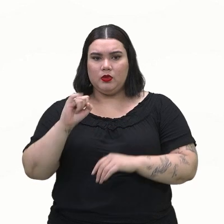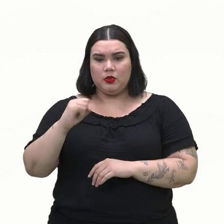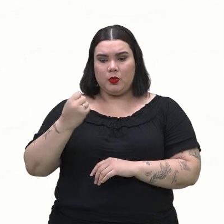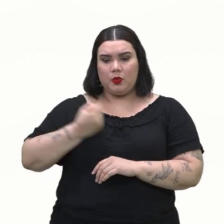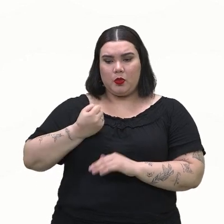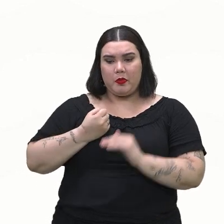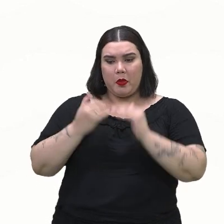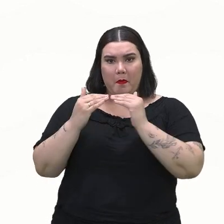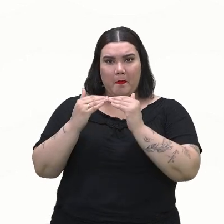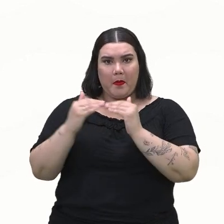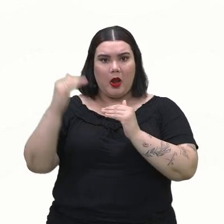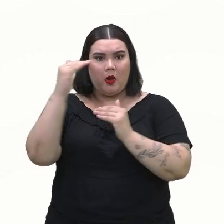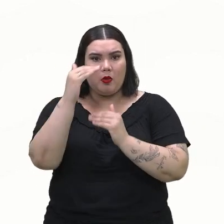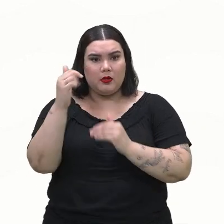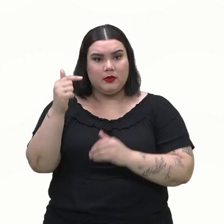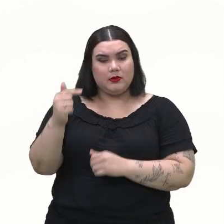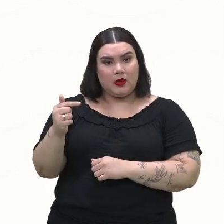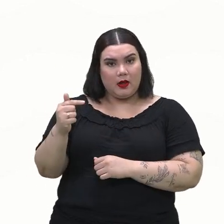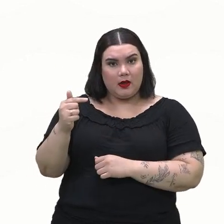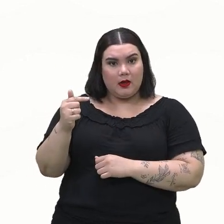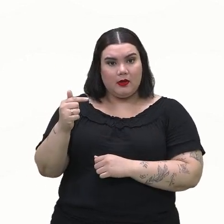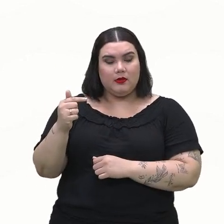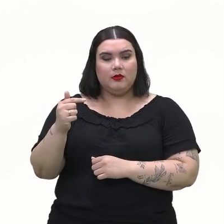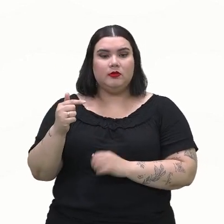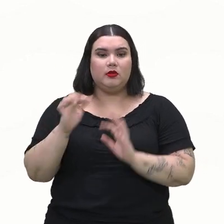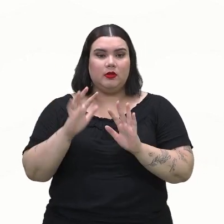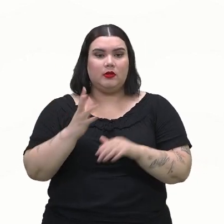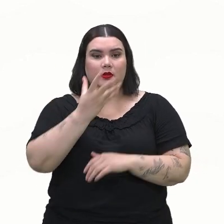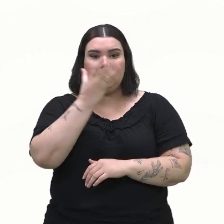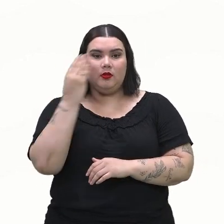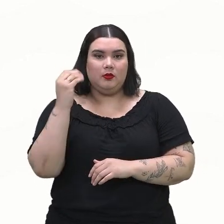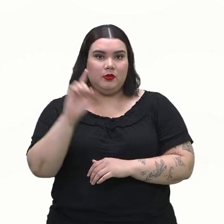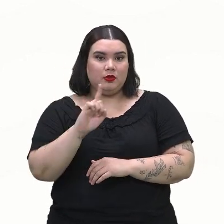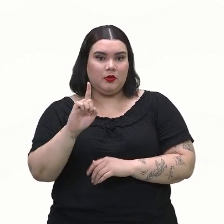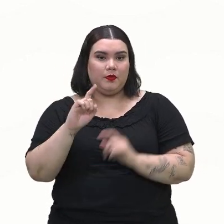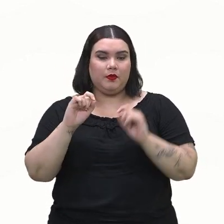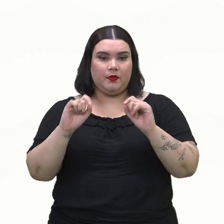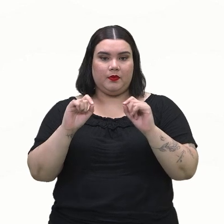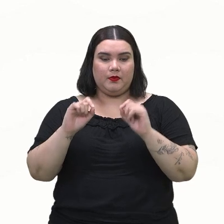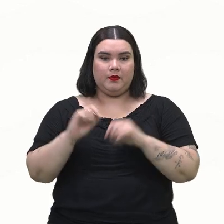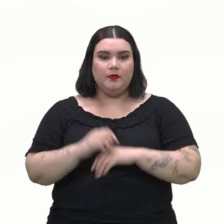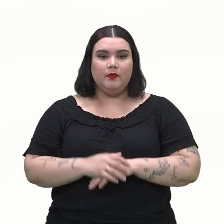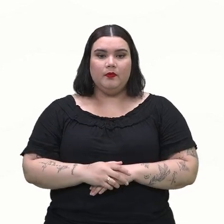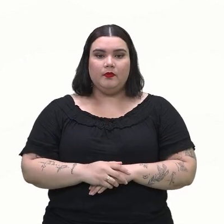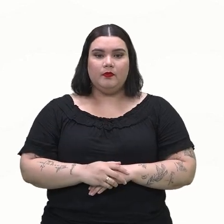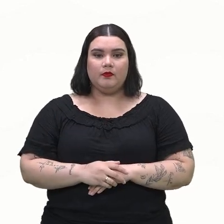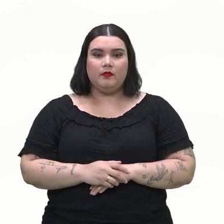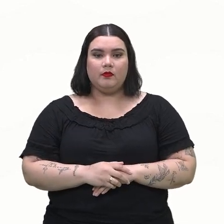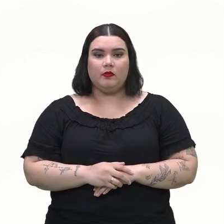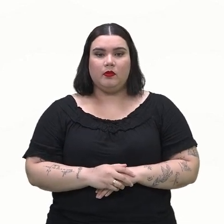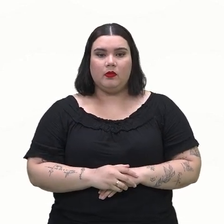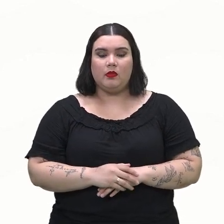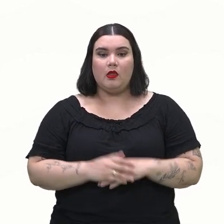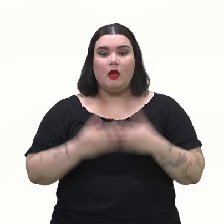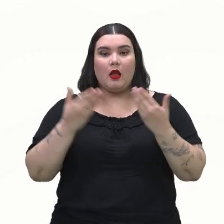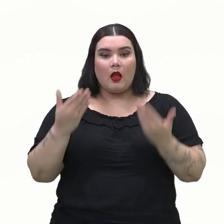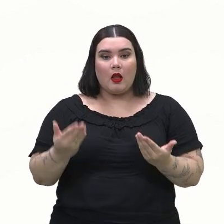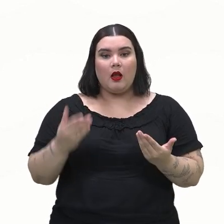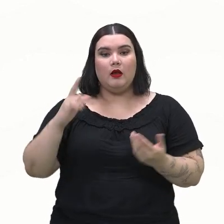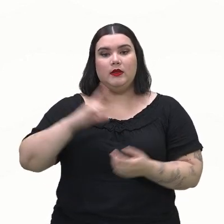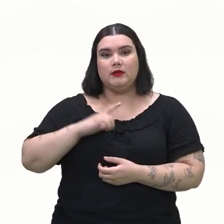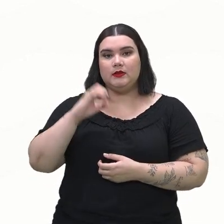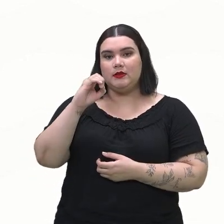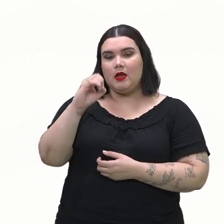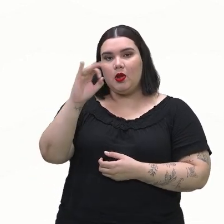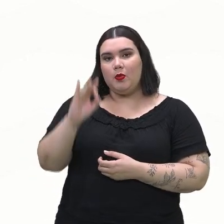do que 7, não se esqueçam que esse aqui é um evento que tem